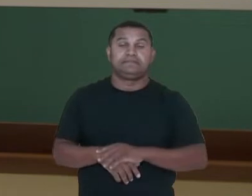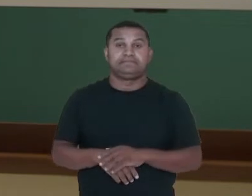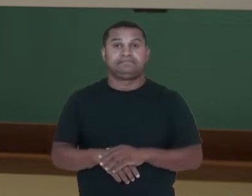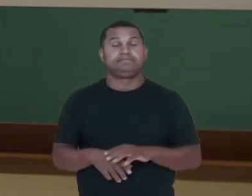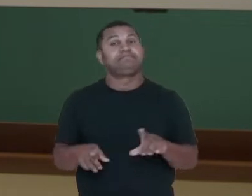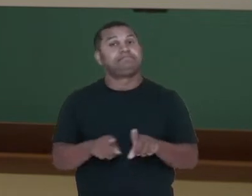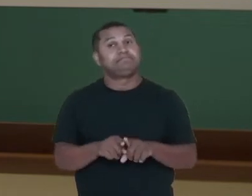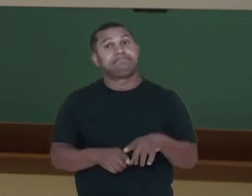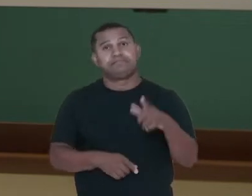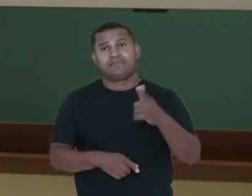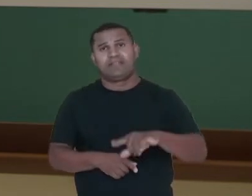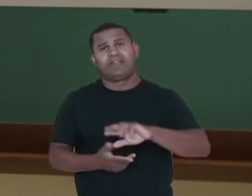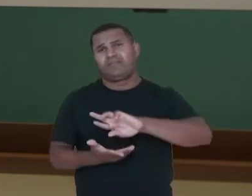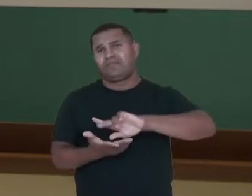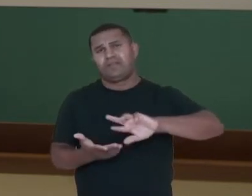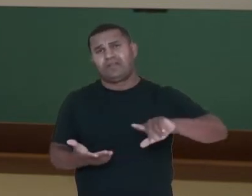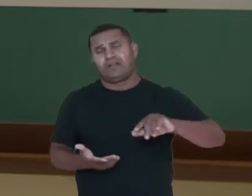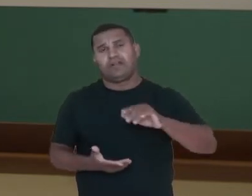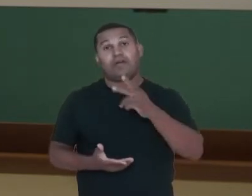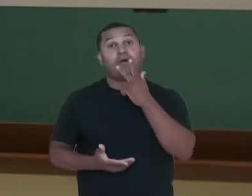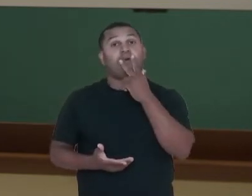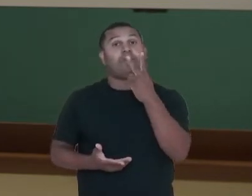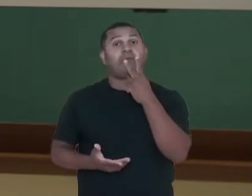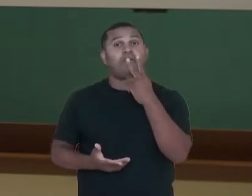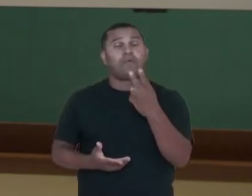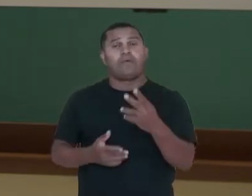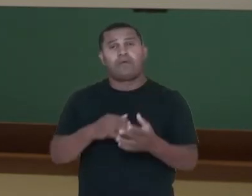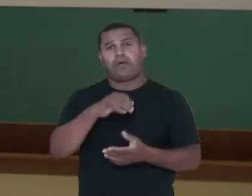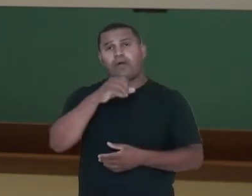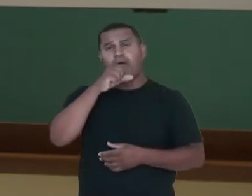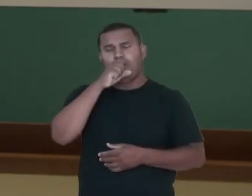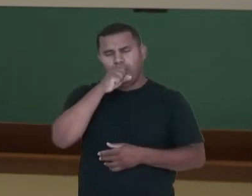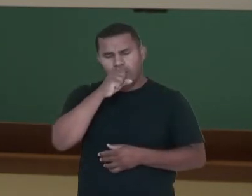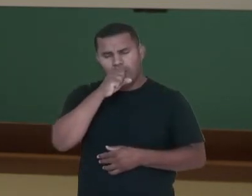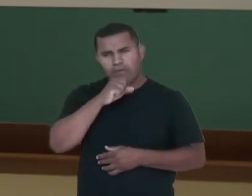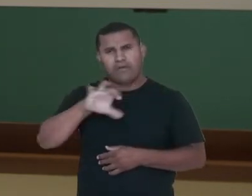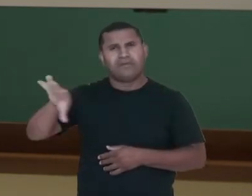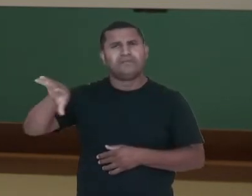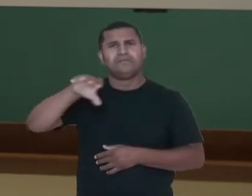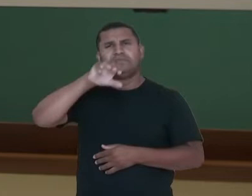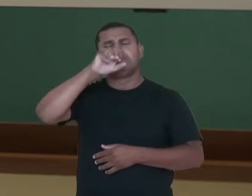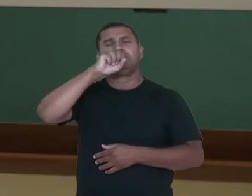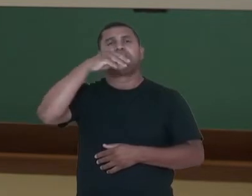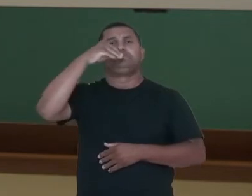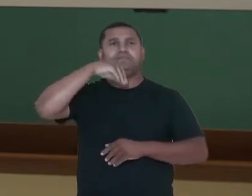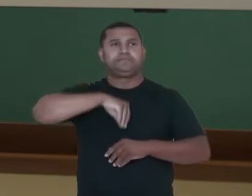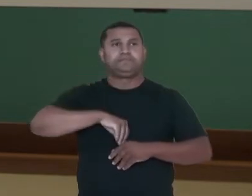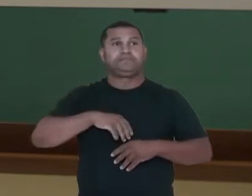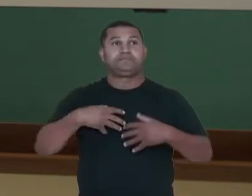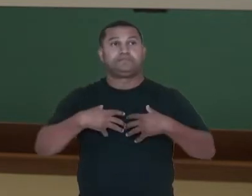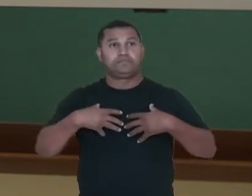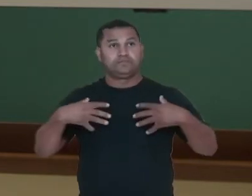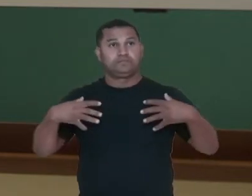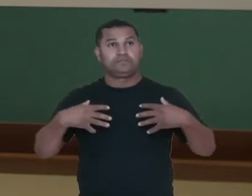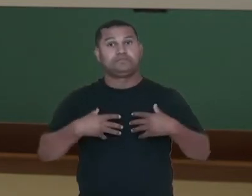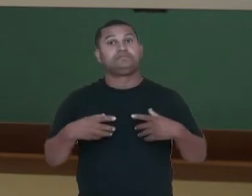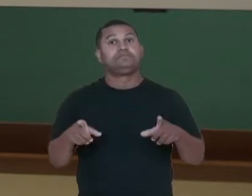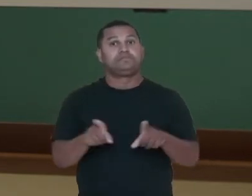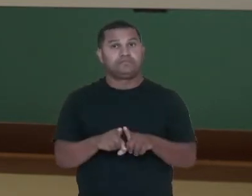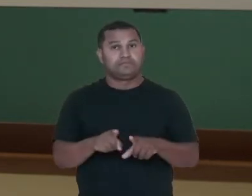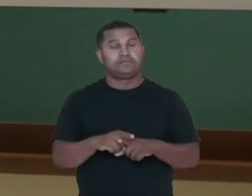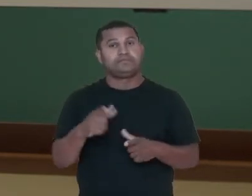alterar o DNA, radiação solar, pode alterar o DNA das células. Então, olha, as